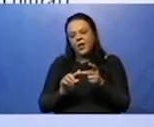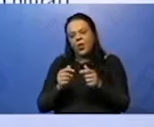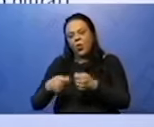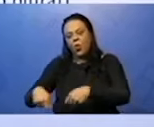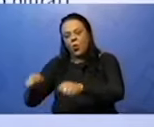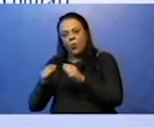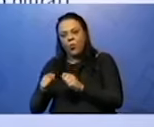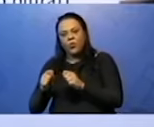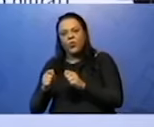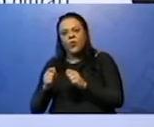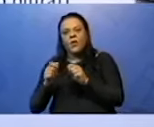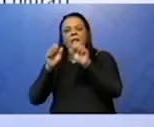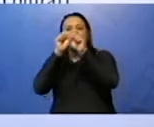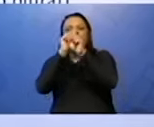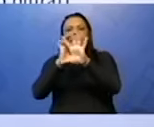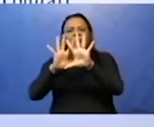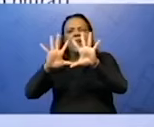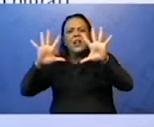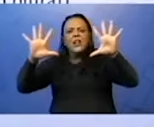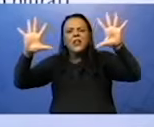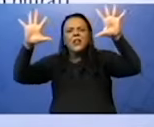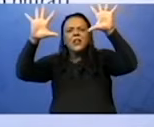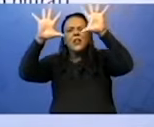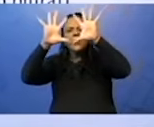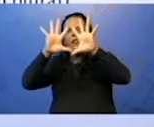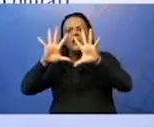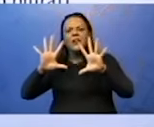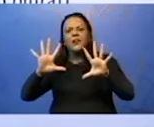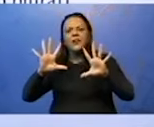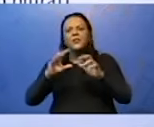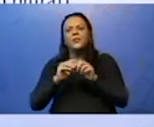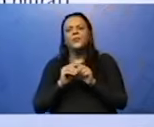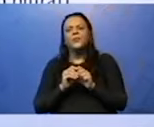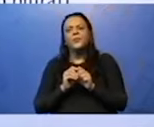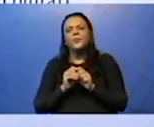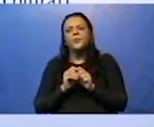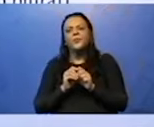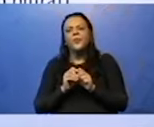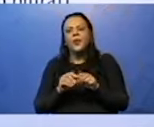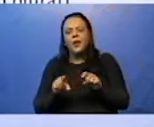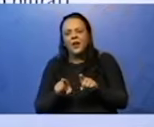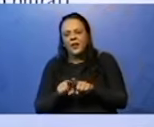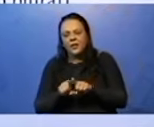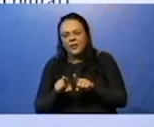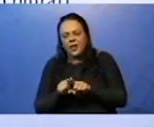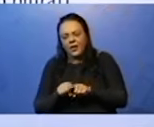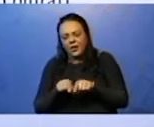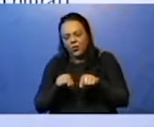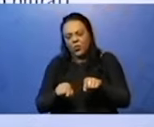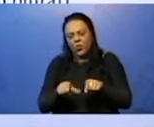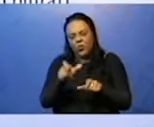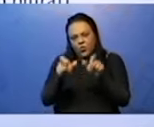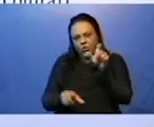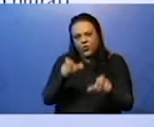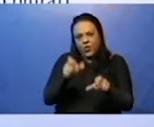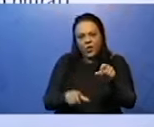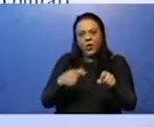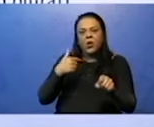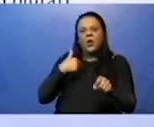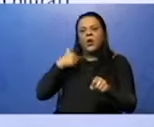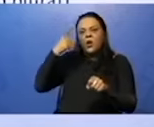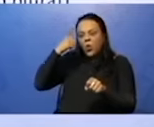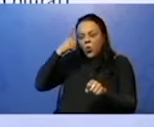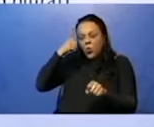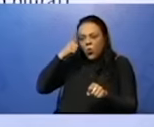na minha frase. Os demais, não. A minha frase será só de praticar. O desinencial, ele é determinado, porque eu consigo identificar,